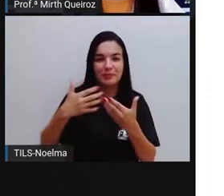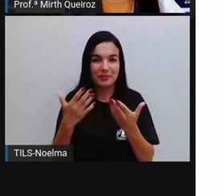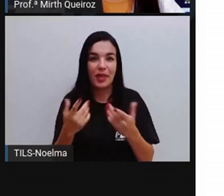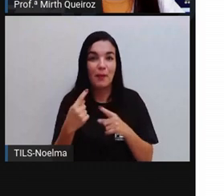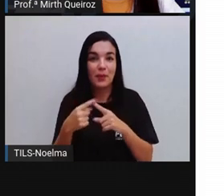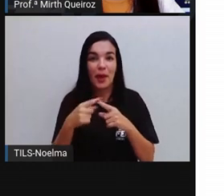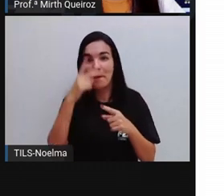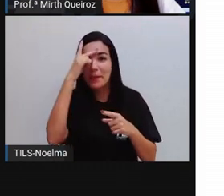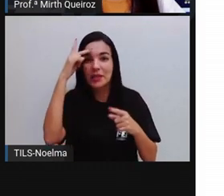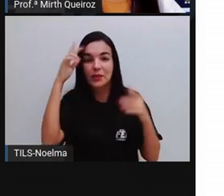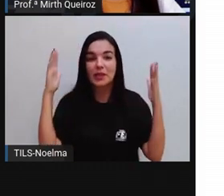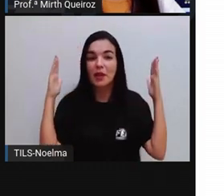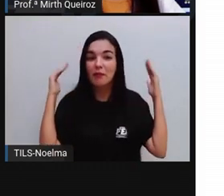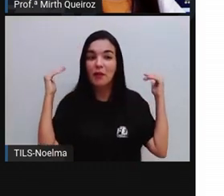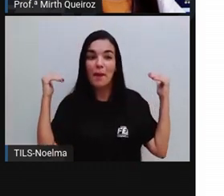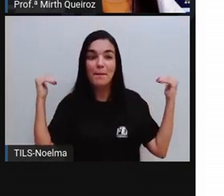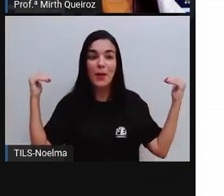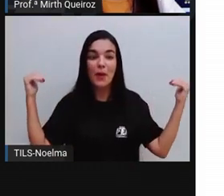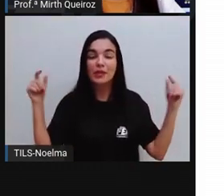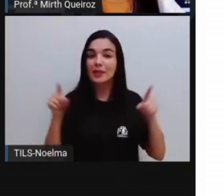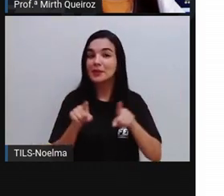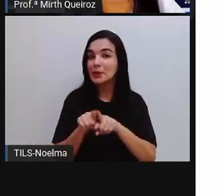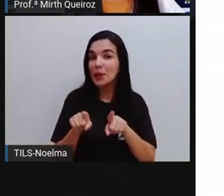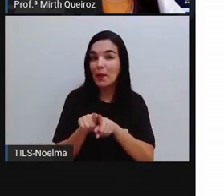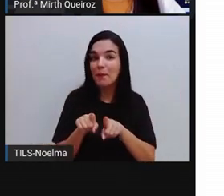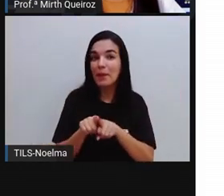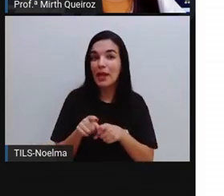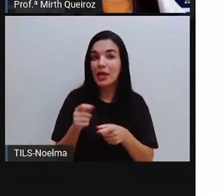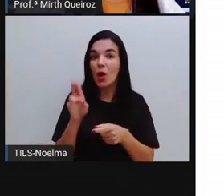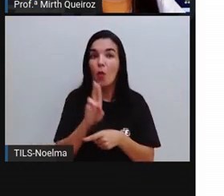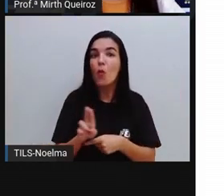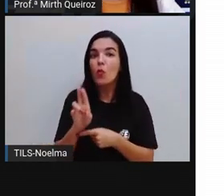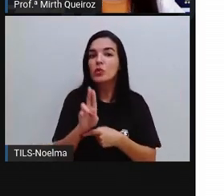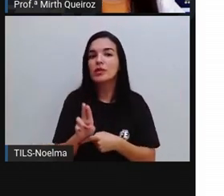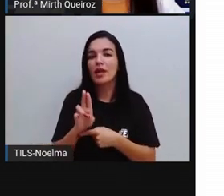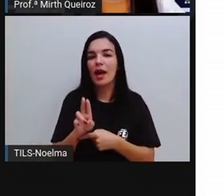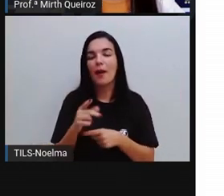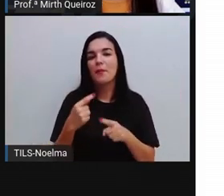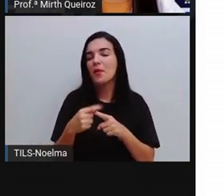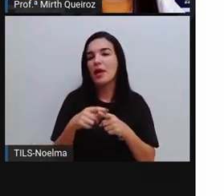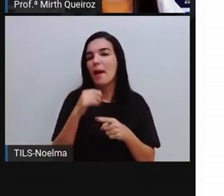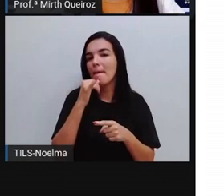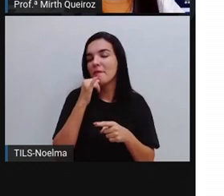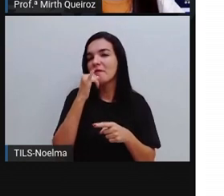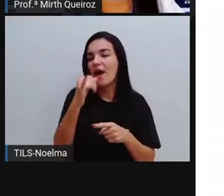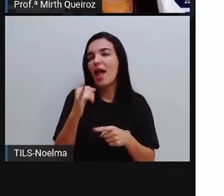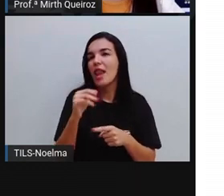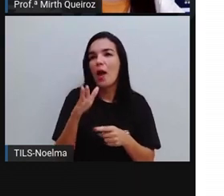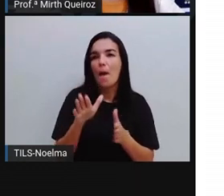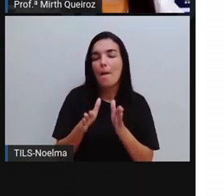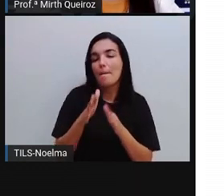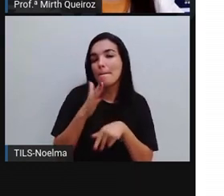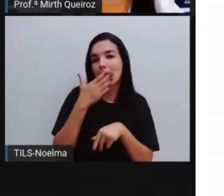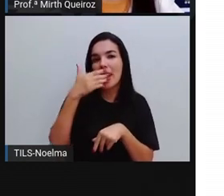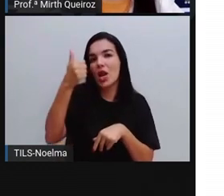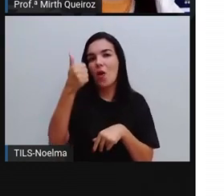comprar o produto, indicando aí que seria o melhor produto, né, dentre os outros.